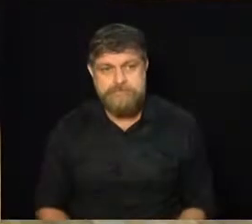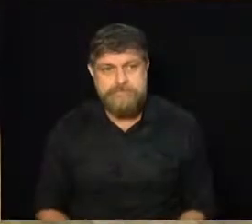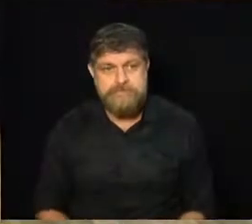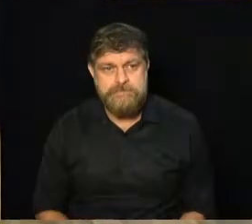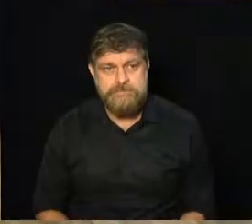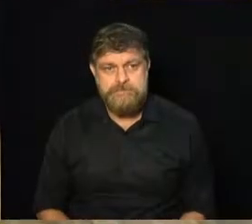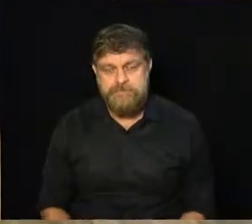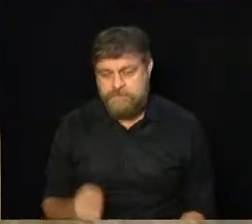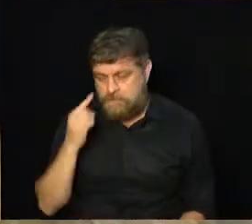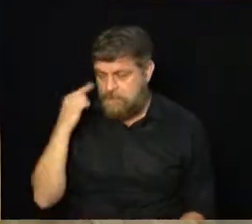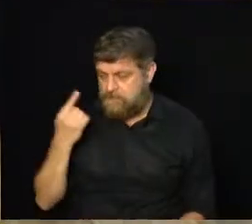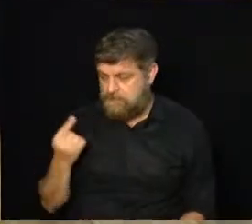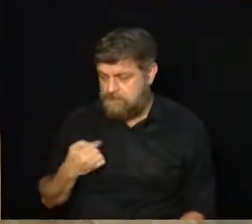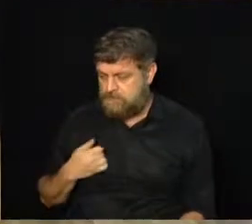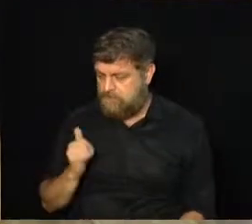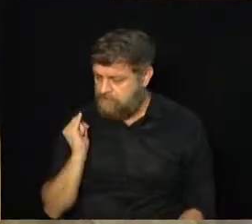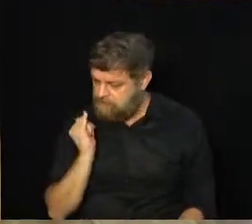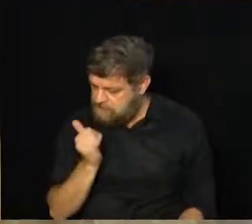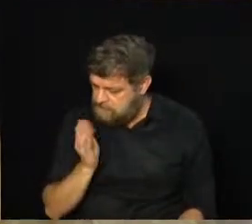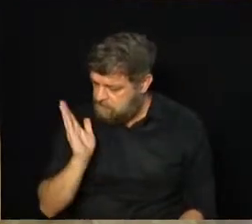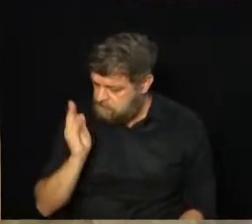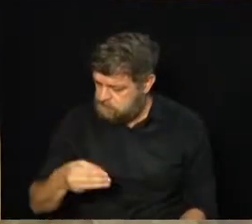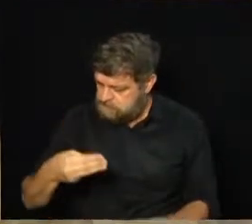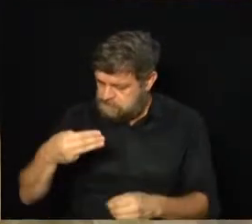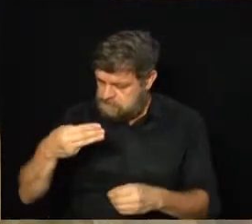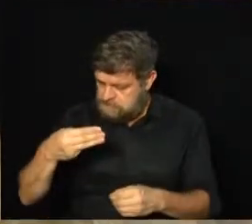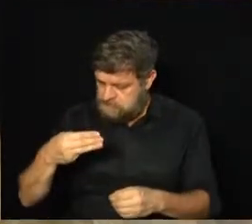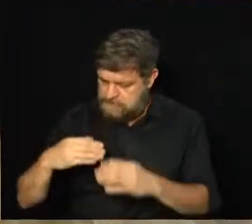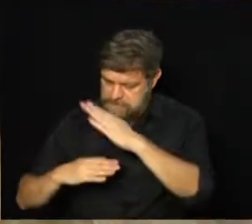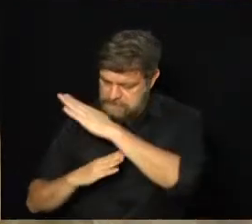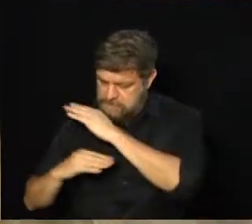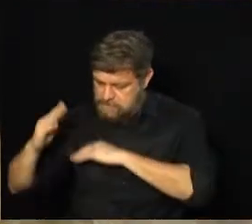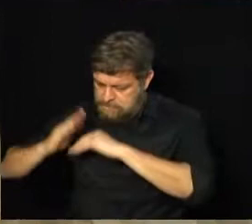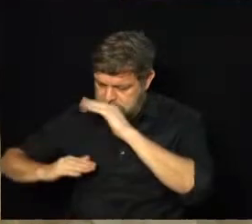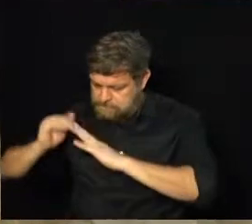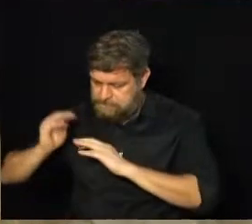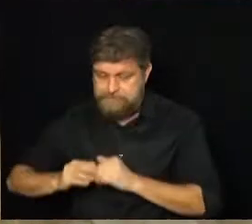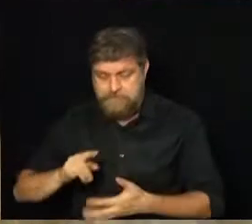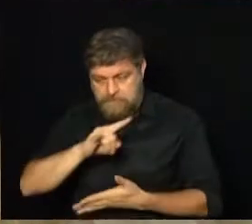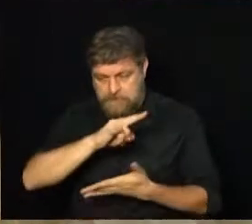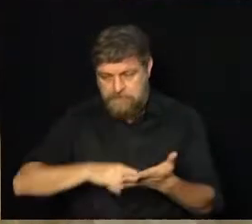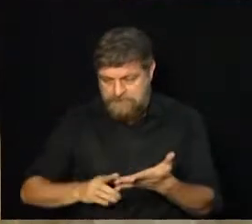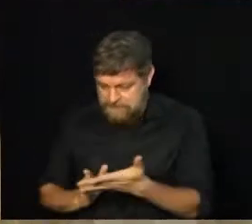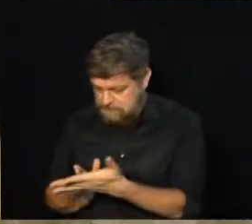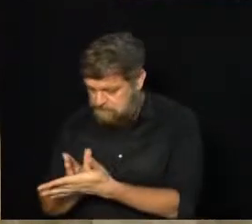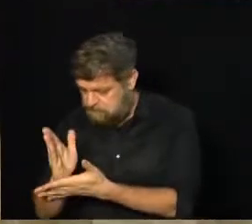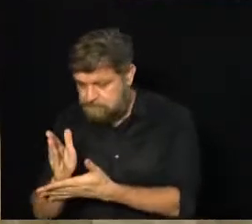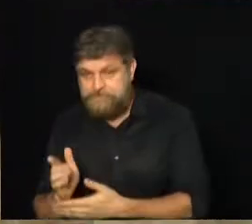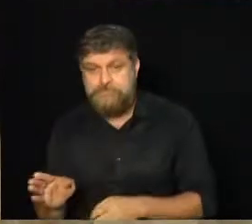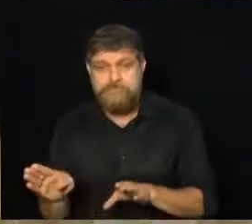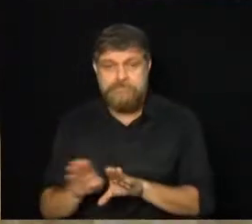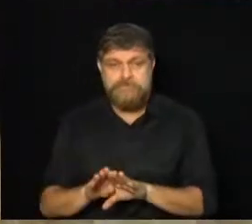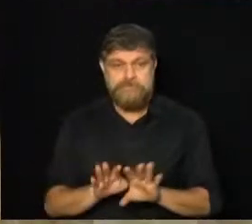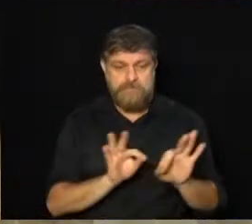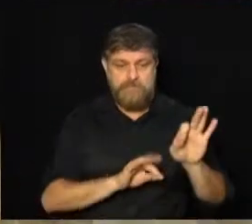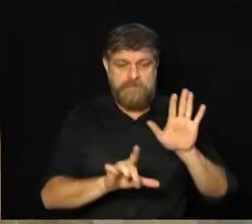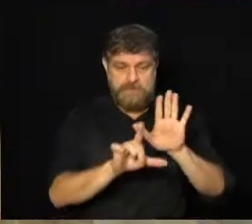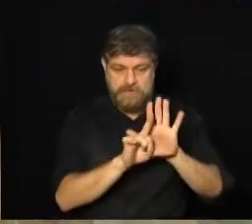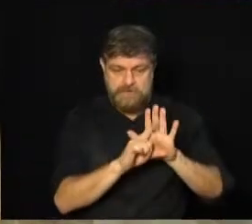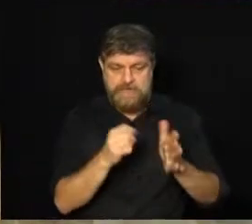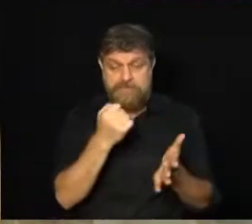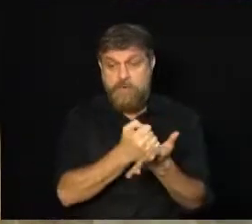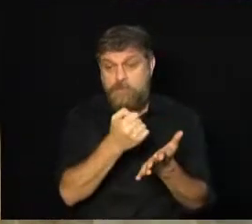Minha Abreu, nós já falamos aqui nas notícias do Legislativo sobre as moções que foram aprovadas, este projeto de lei que foi